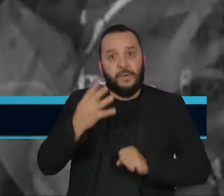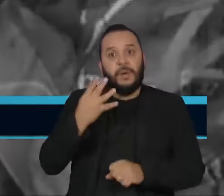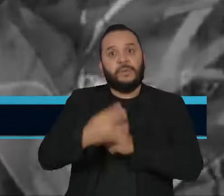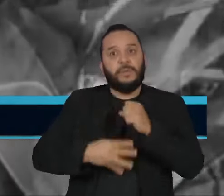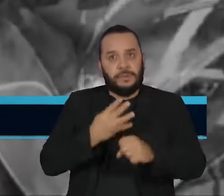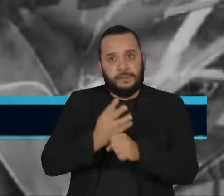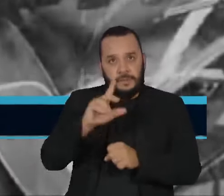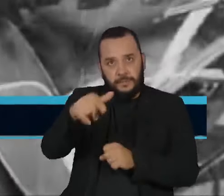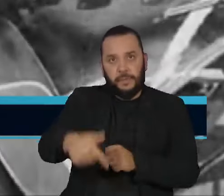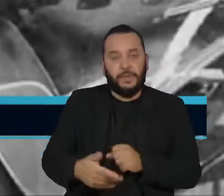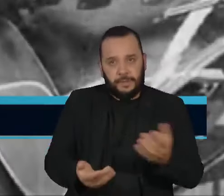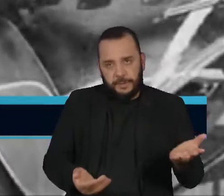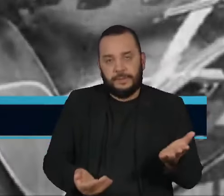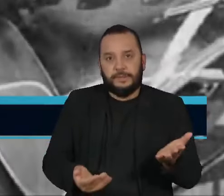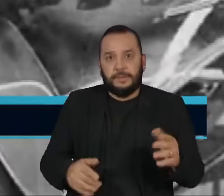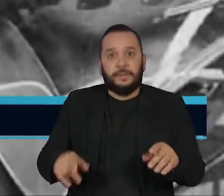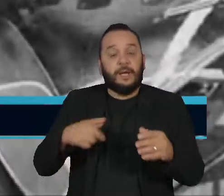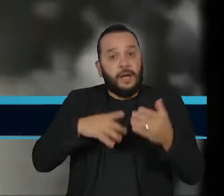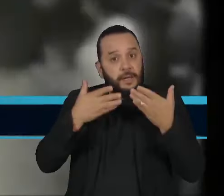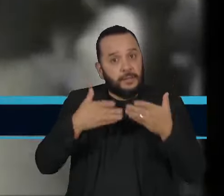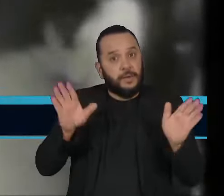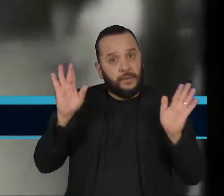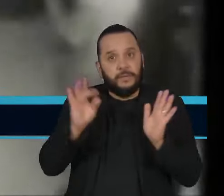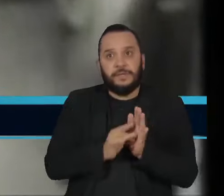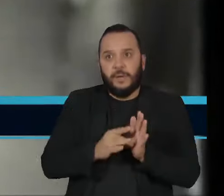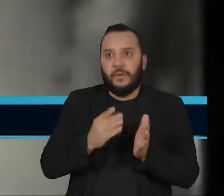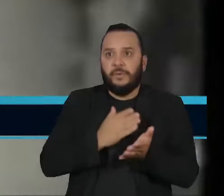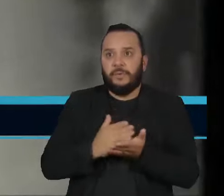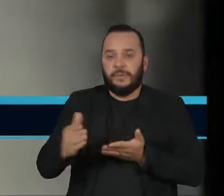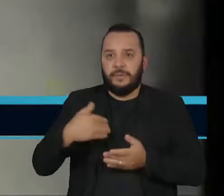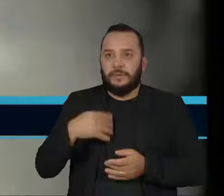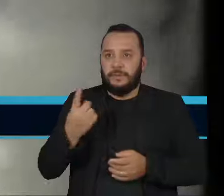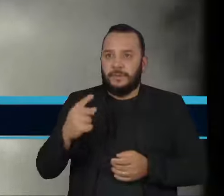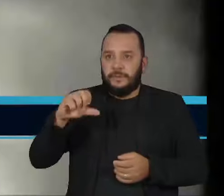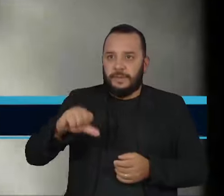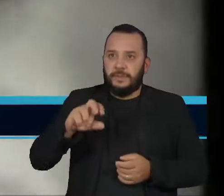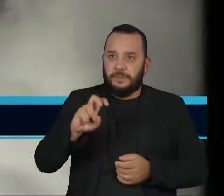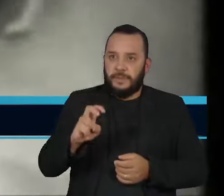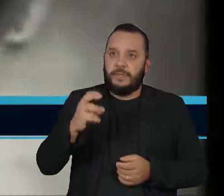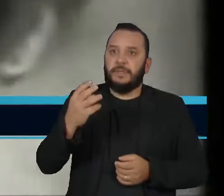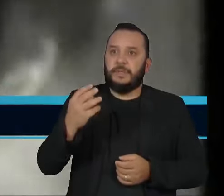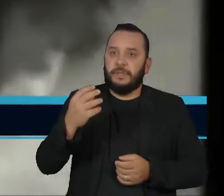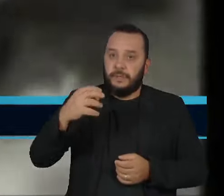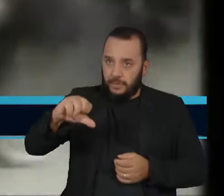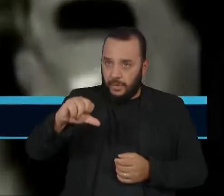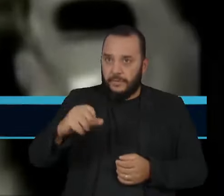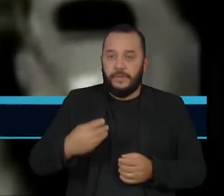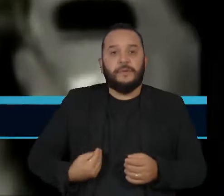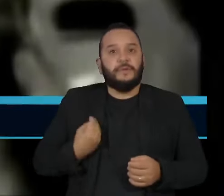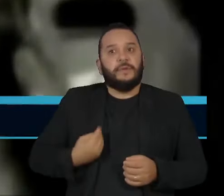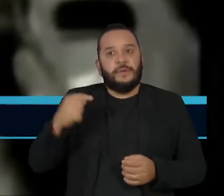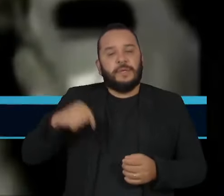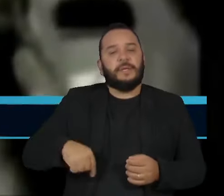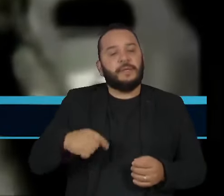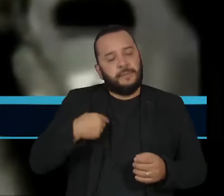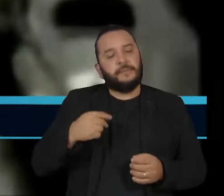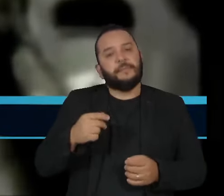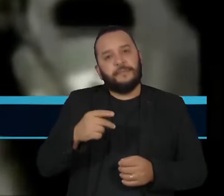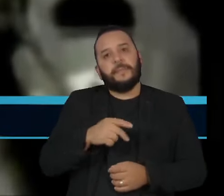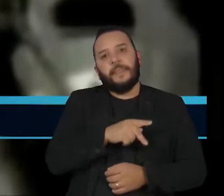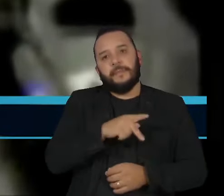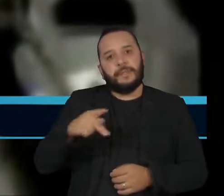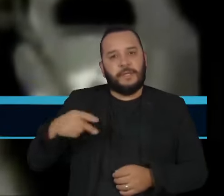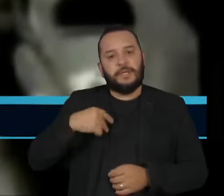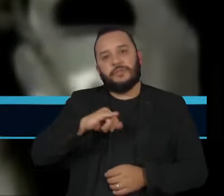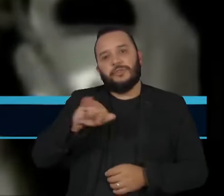depois. Mas a inauguração oficial da planta só ocorreu em 1959, com a presença do então presidente da República,